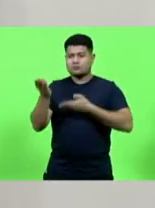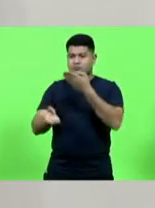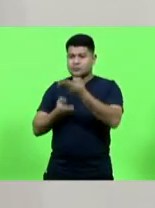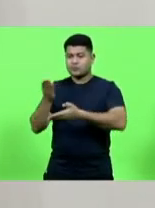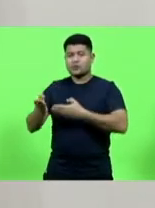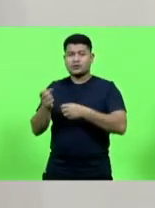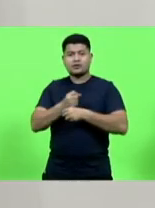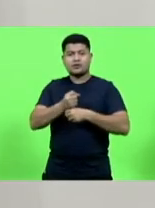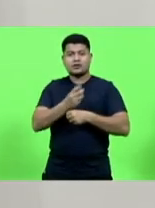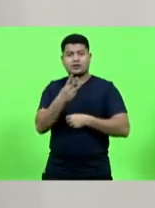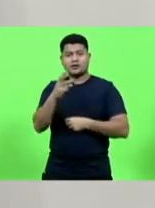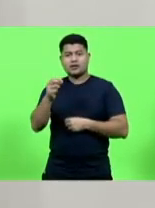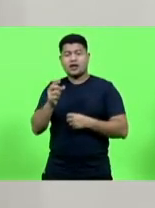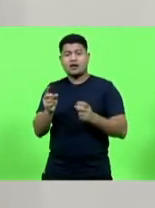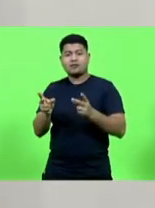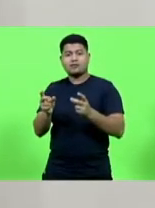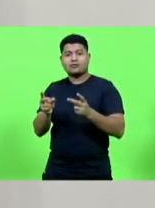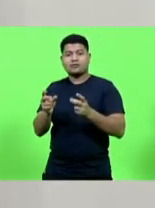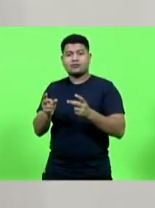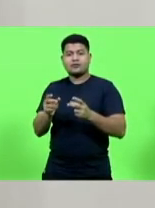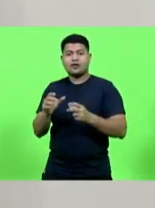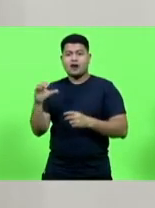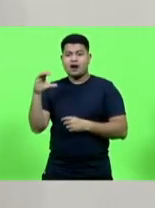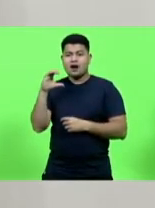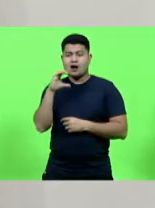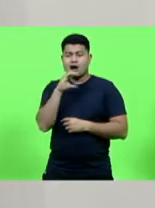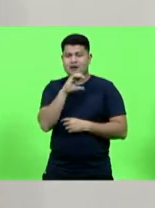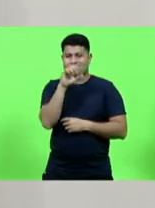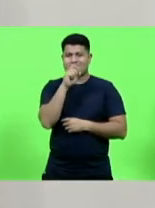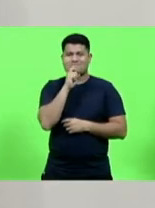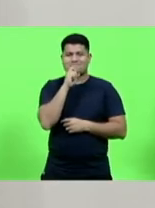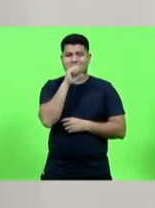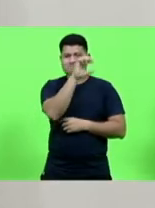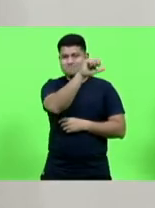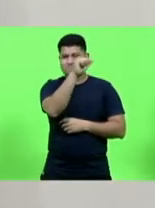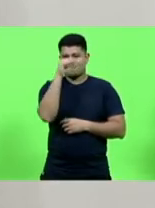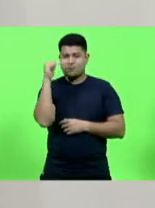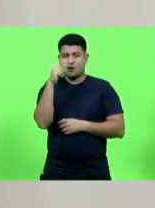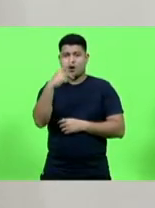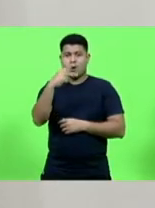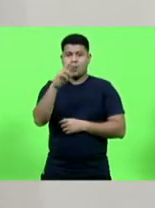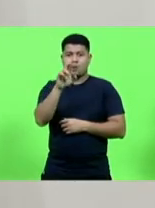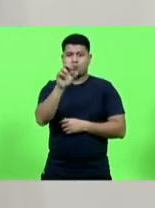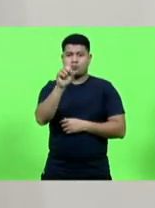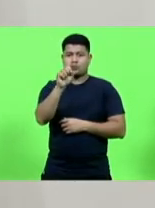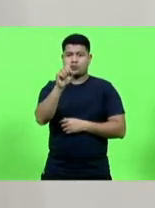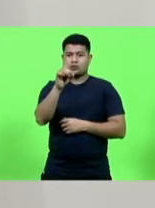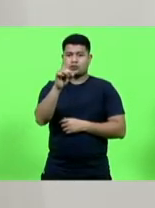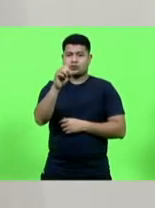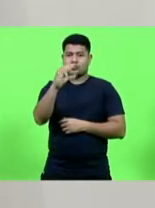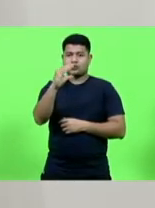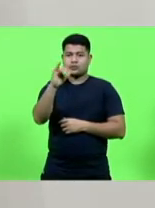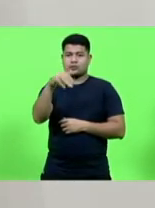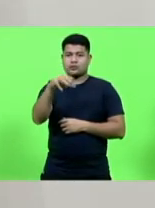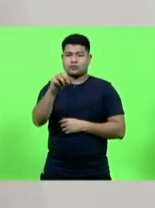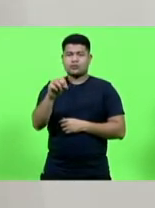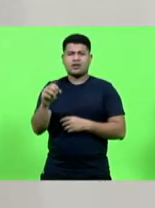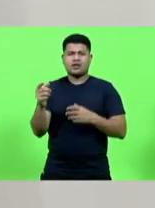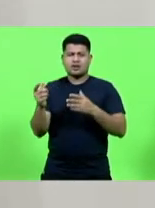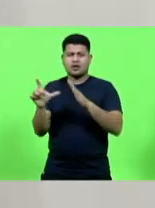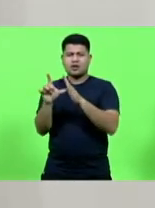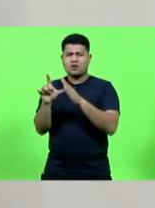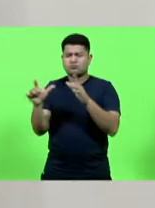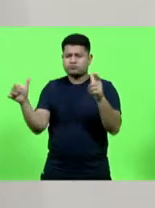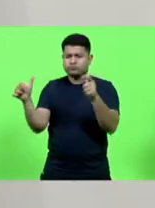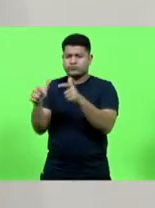um refrigerador da marca Prosdóximo numa pequena loja na cidade de Curitibanos, onde